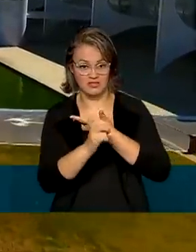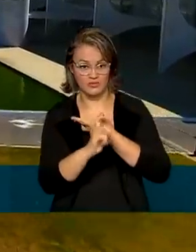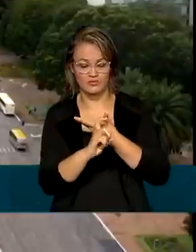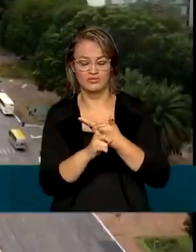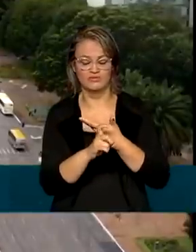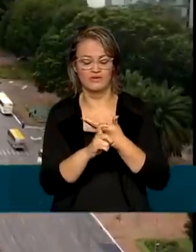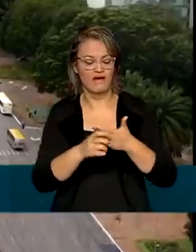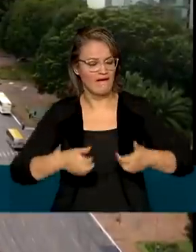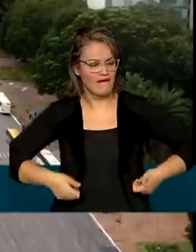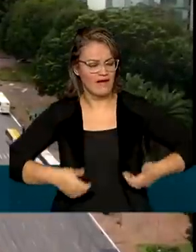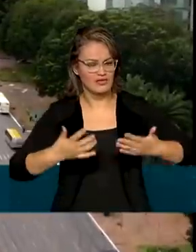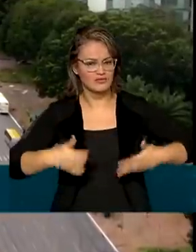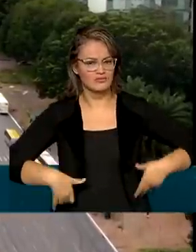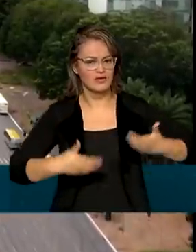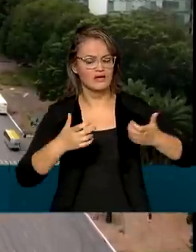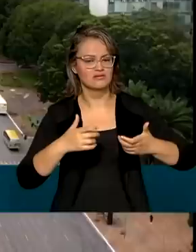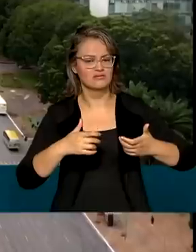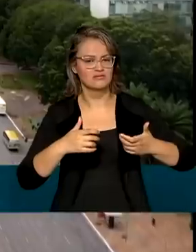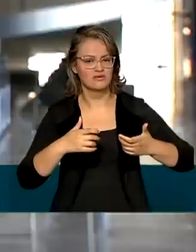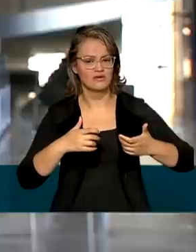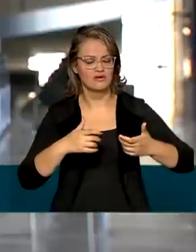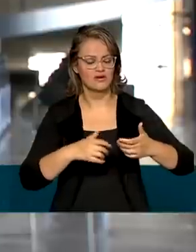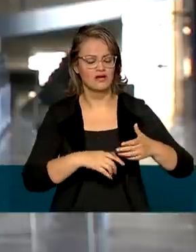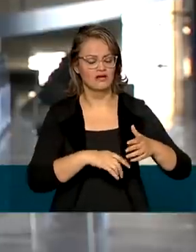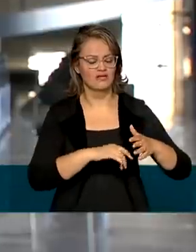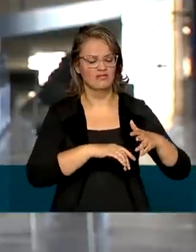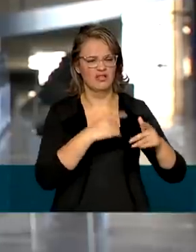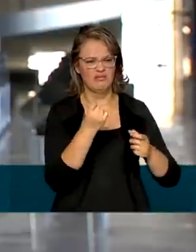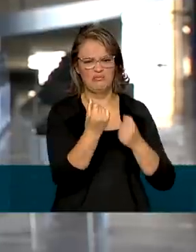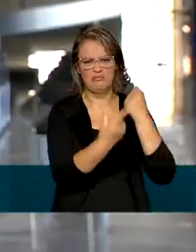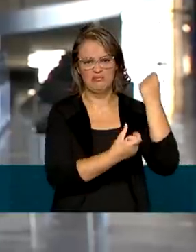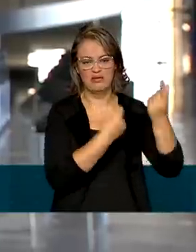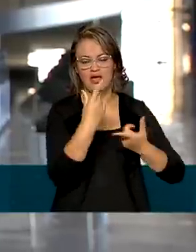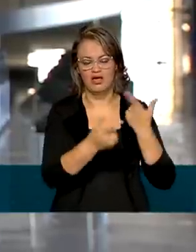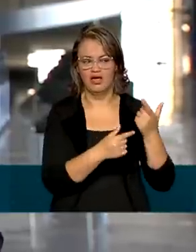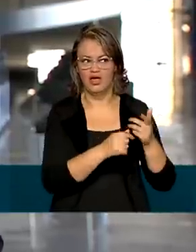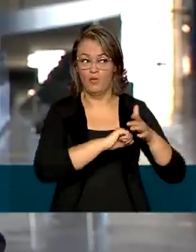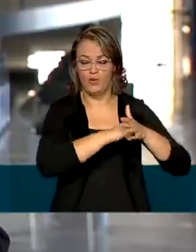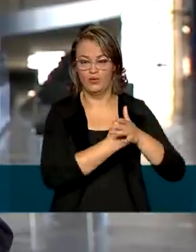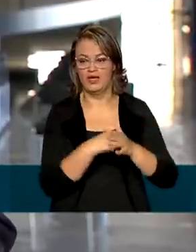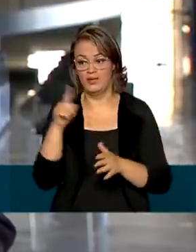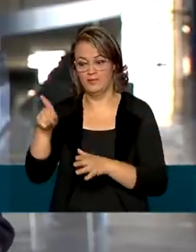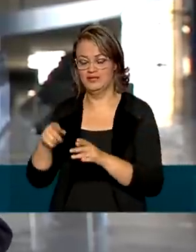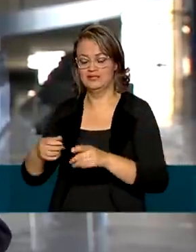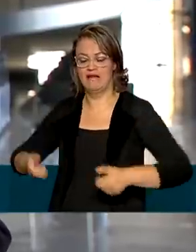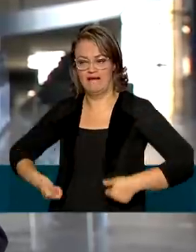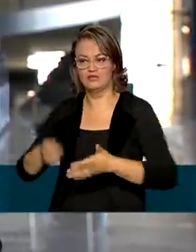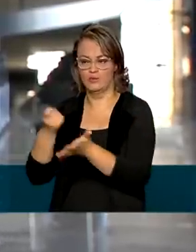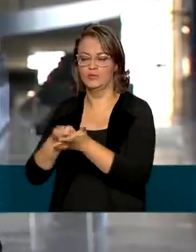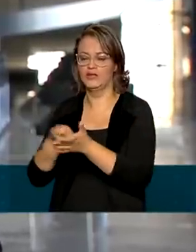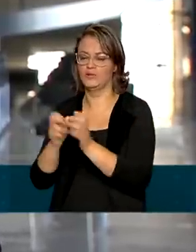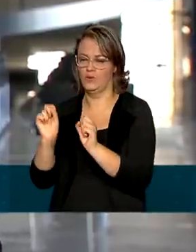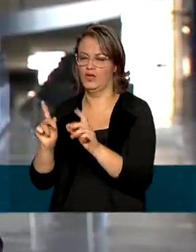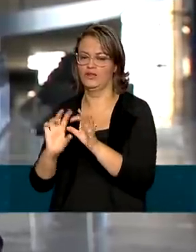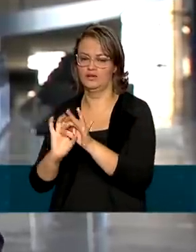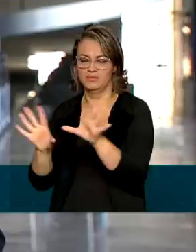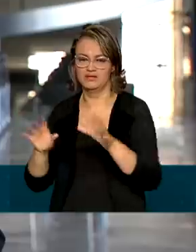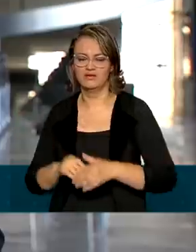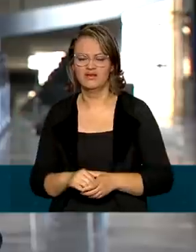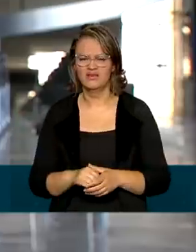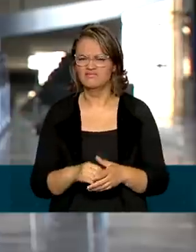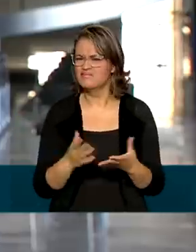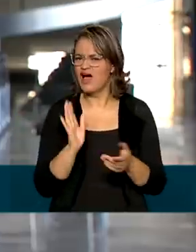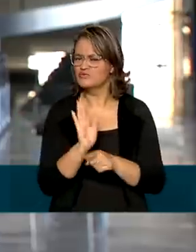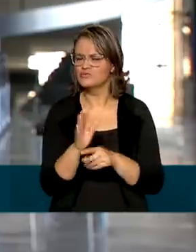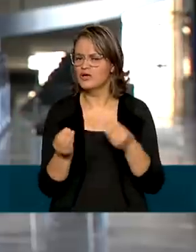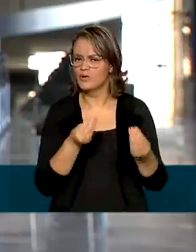facultativos para cobrir gastos obrigatórios. Essa medida, segundo o governo, vai permitir, por exemplo, a garantia